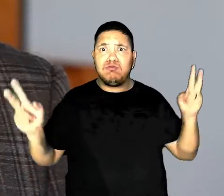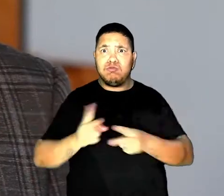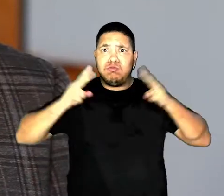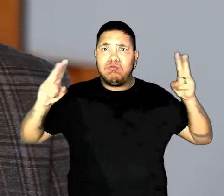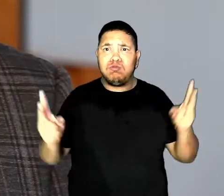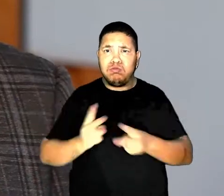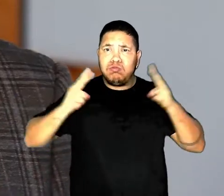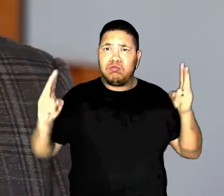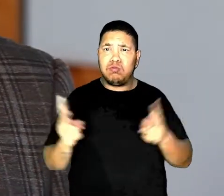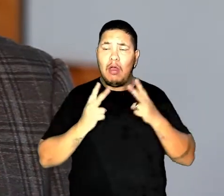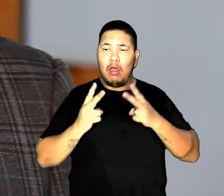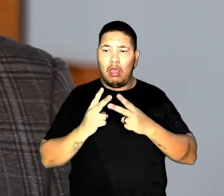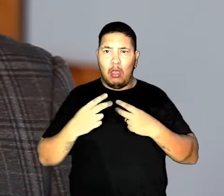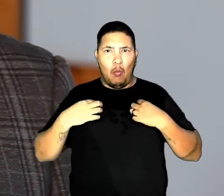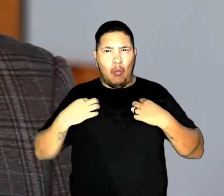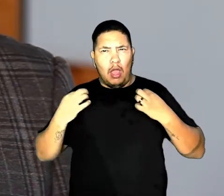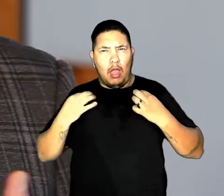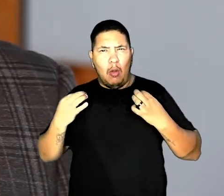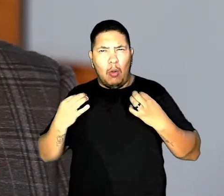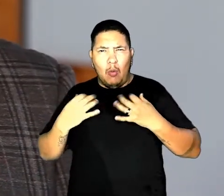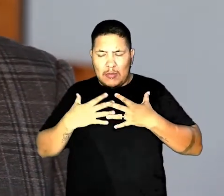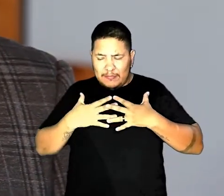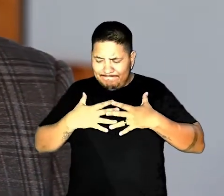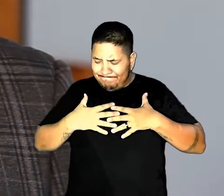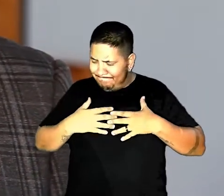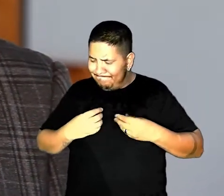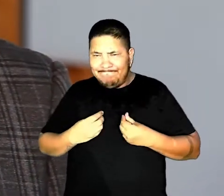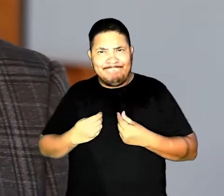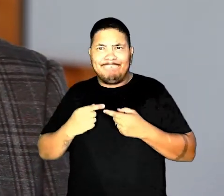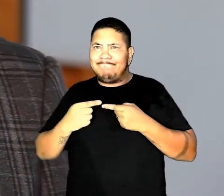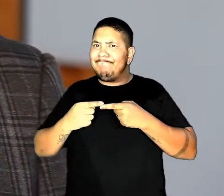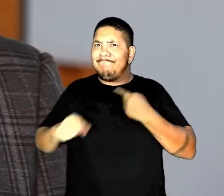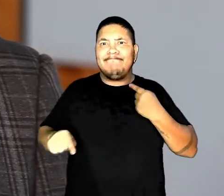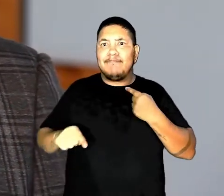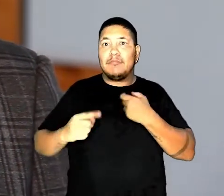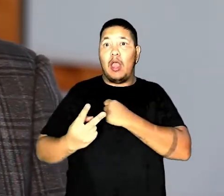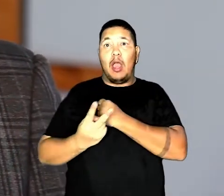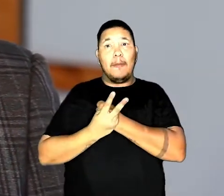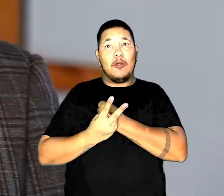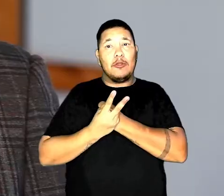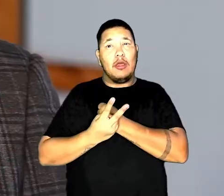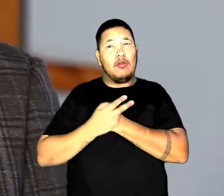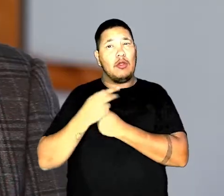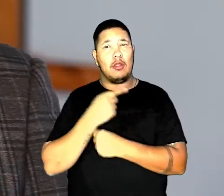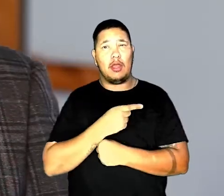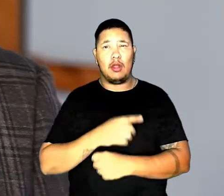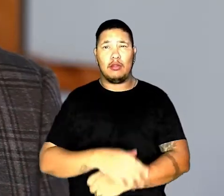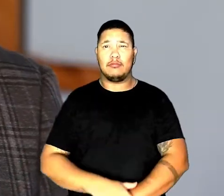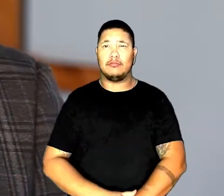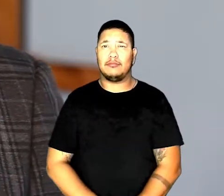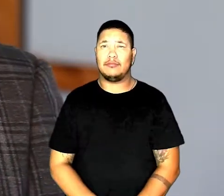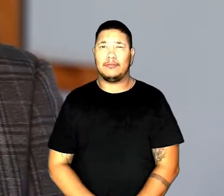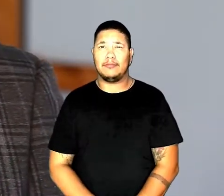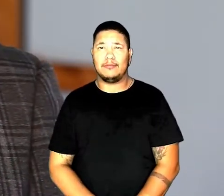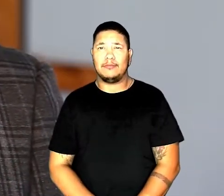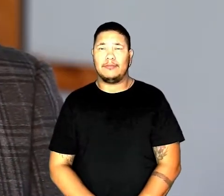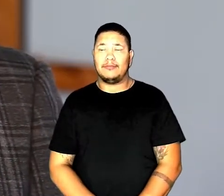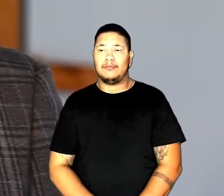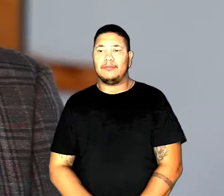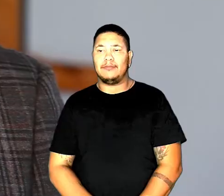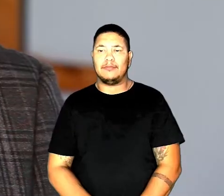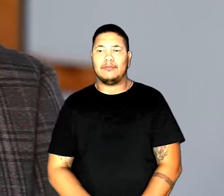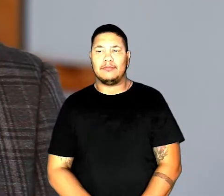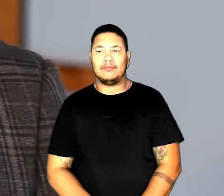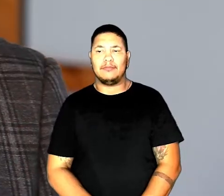ar intensa e com uma roupa de corpo muito inadequada para protegê-los daquela situação